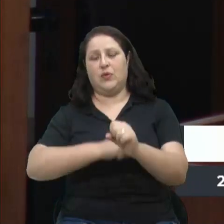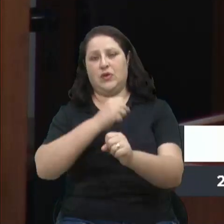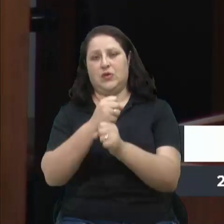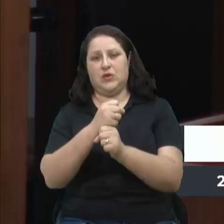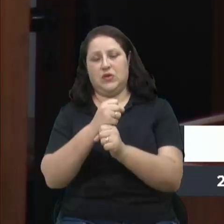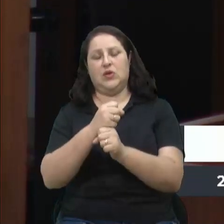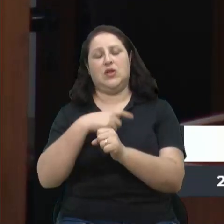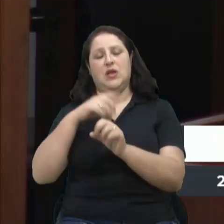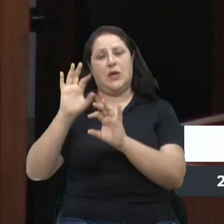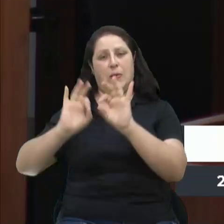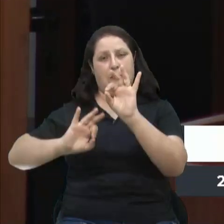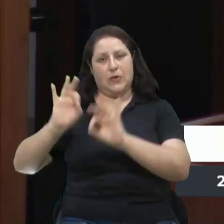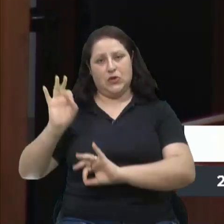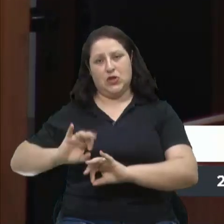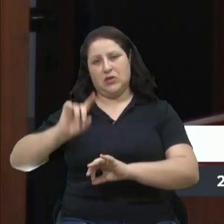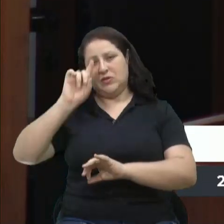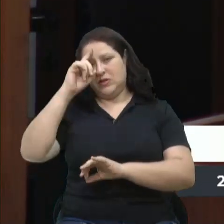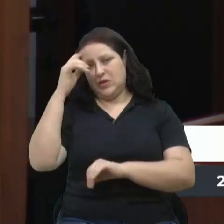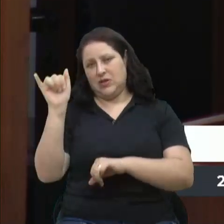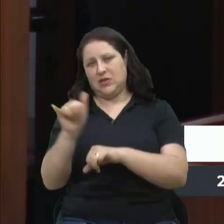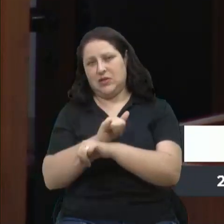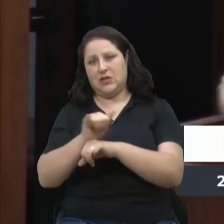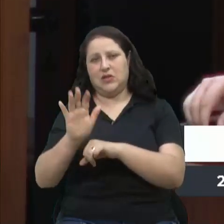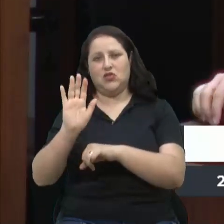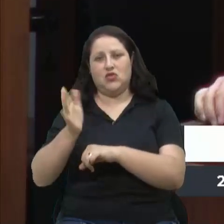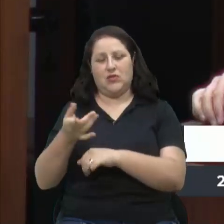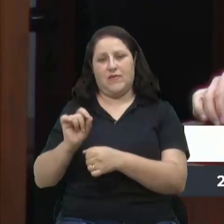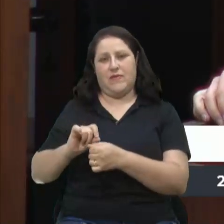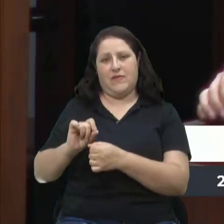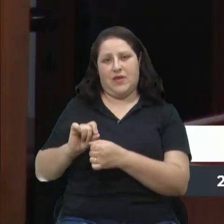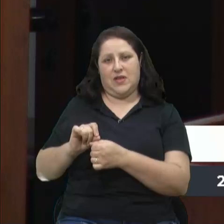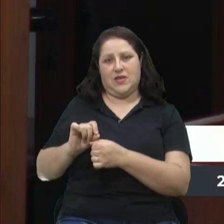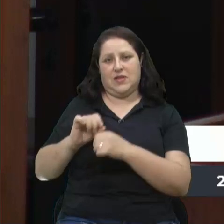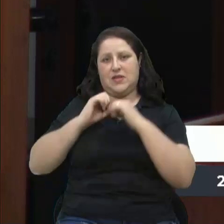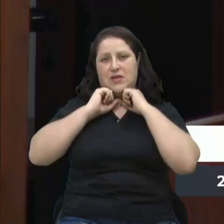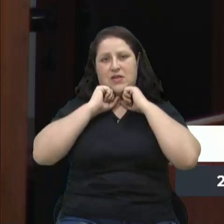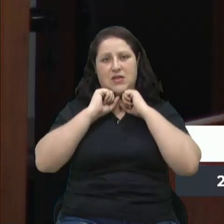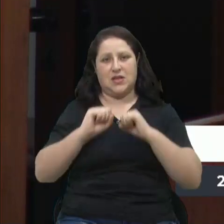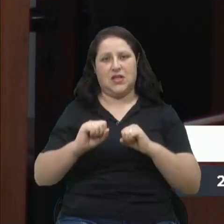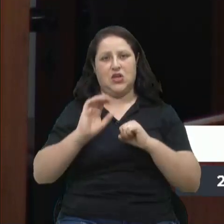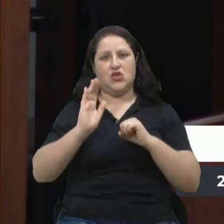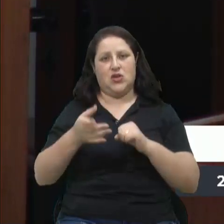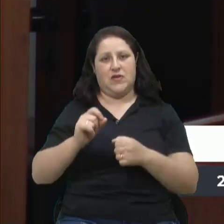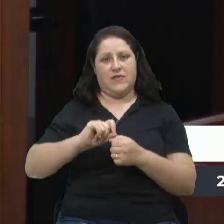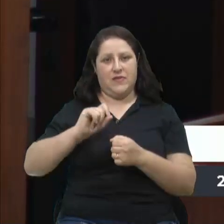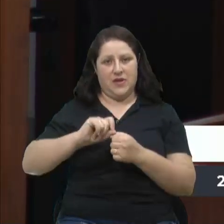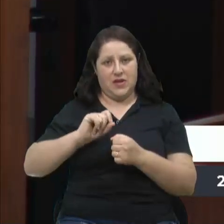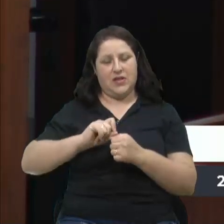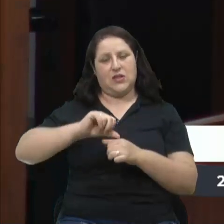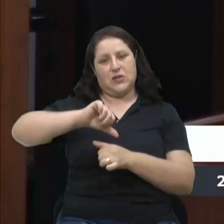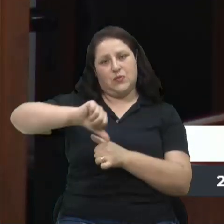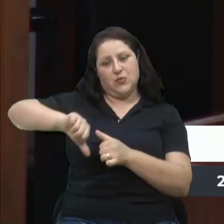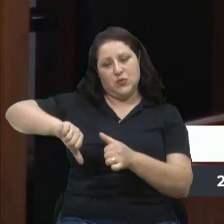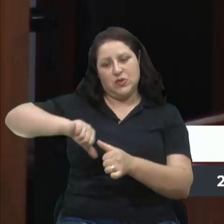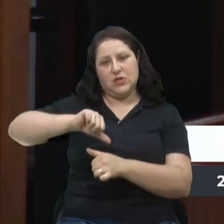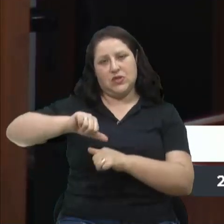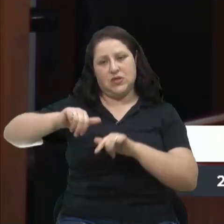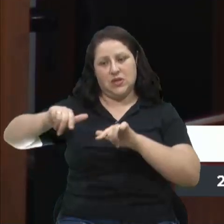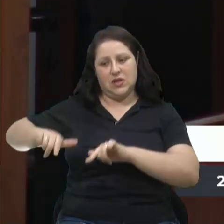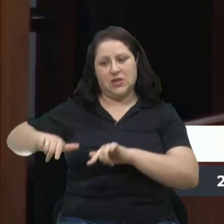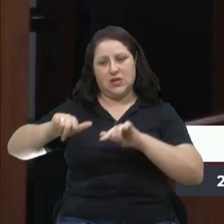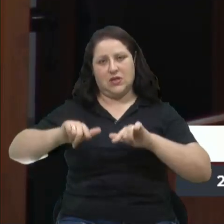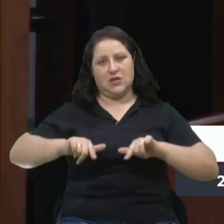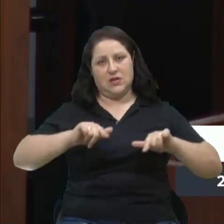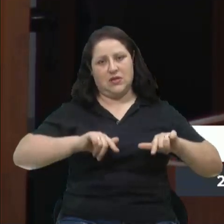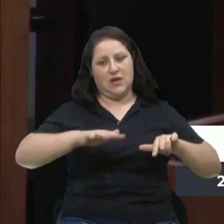os projetos, as iniciativas que a secretaria já está executando, já está fazendo essa mudança em algumas áreas e que eu tenho